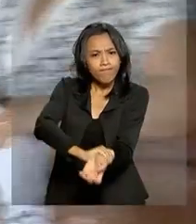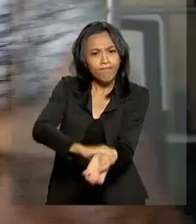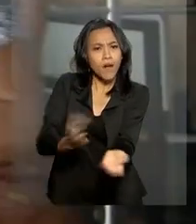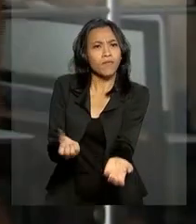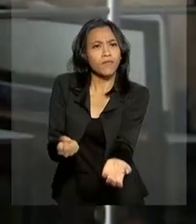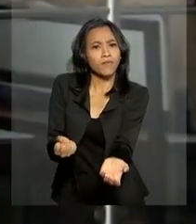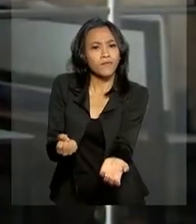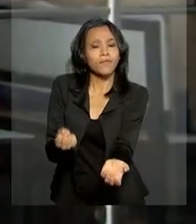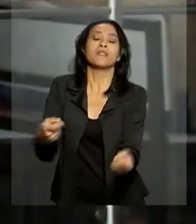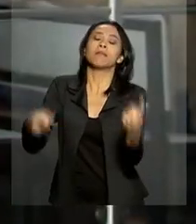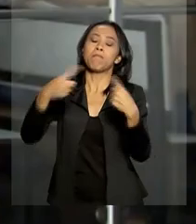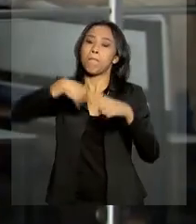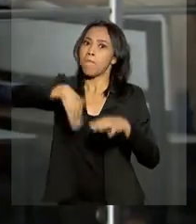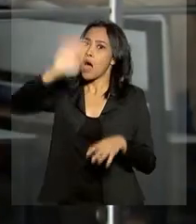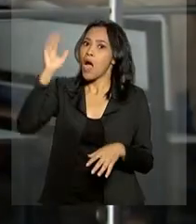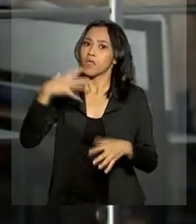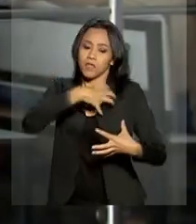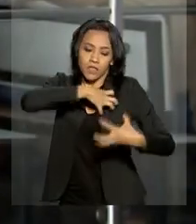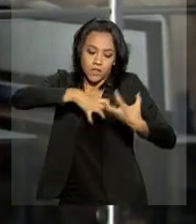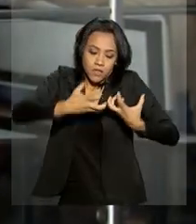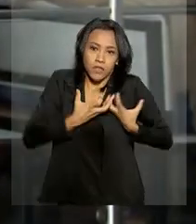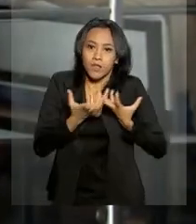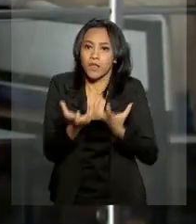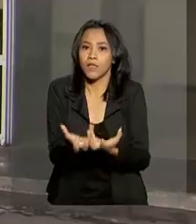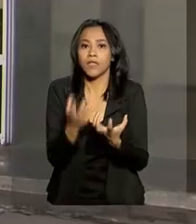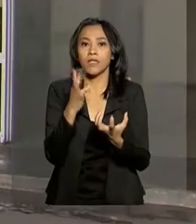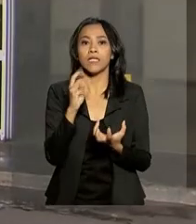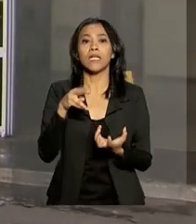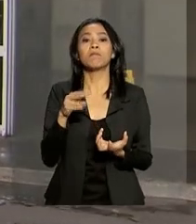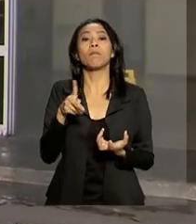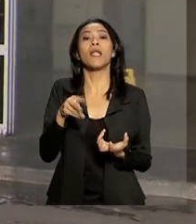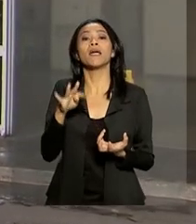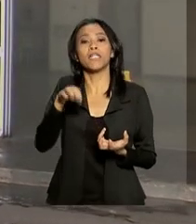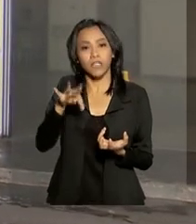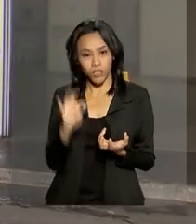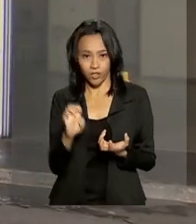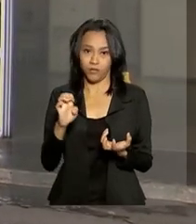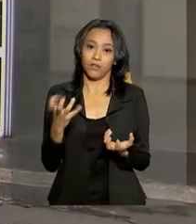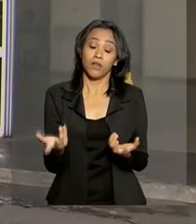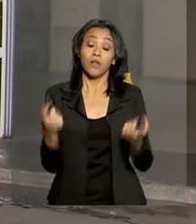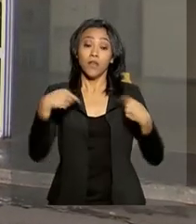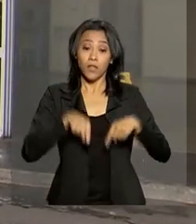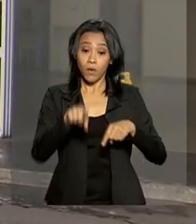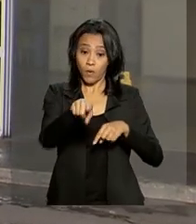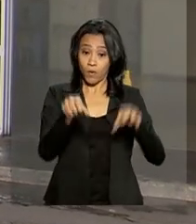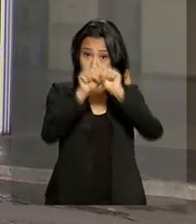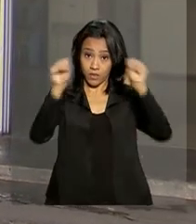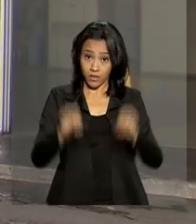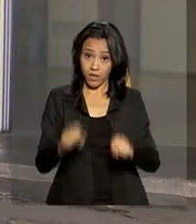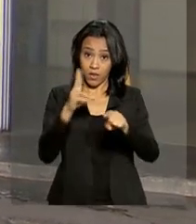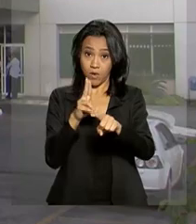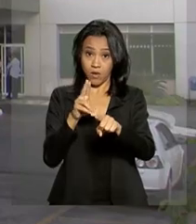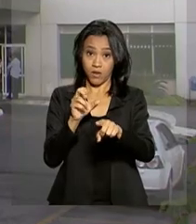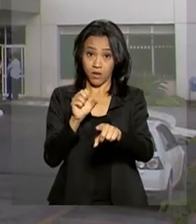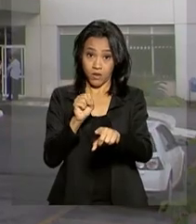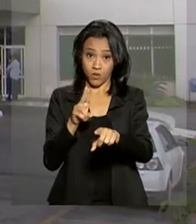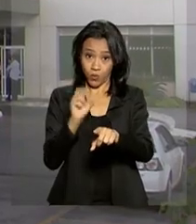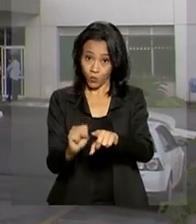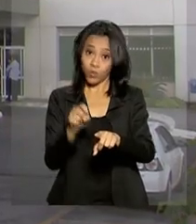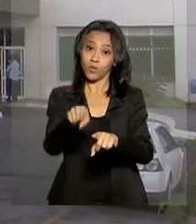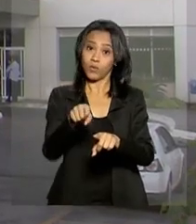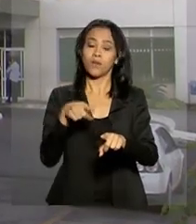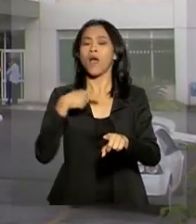aos mais complexos transplantes de órgãos. O Sistema Único de Saúde, instituído pela Constituição Federal,